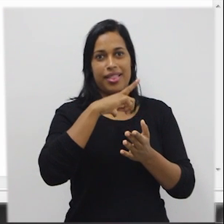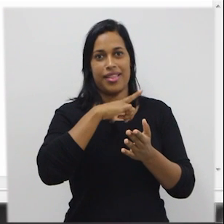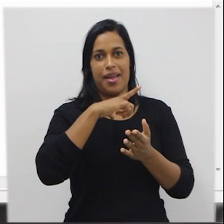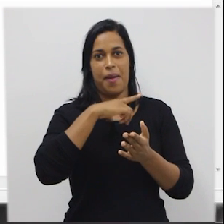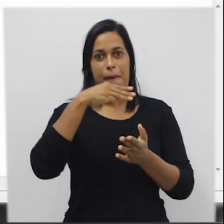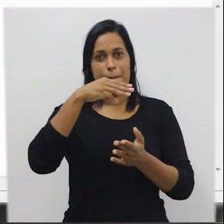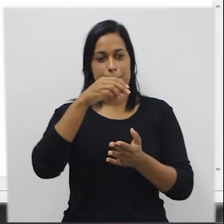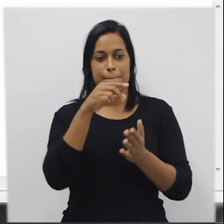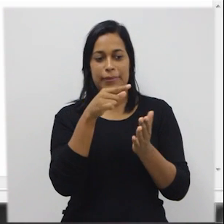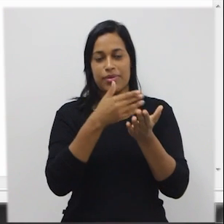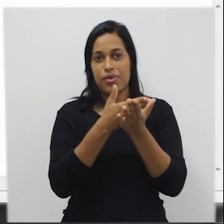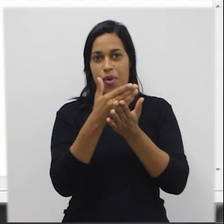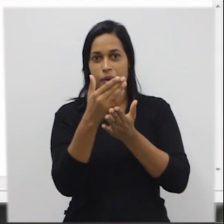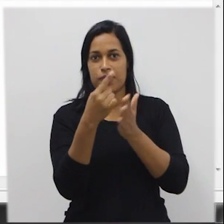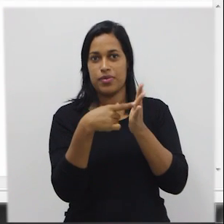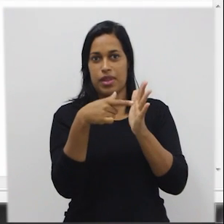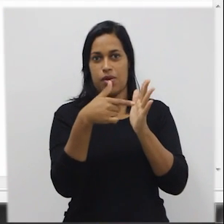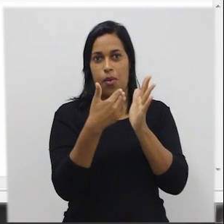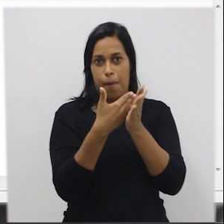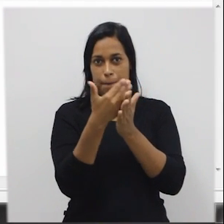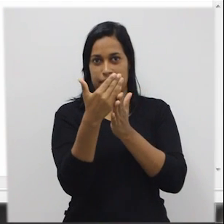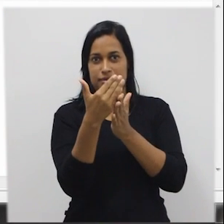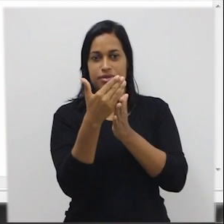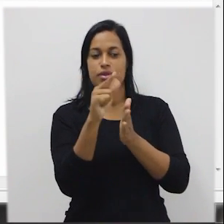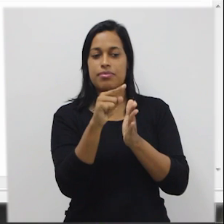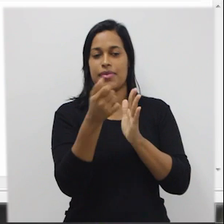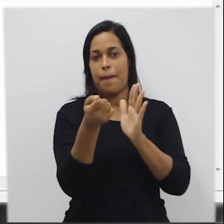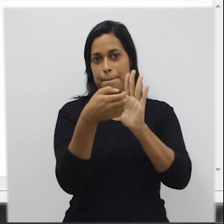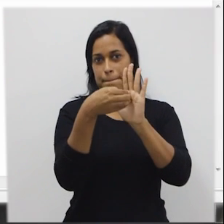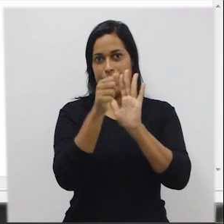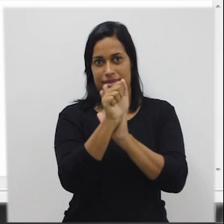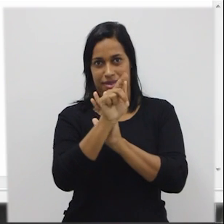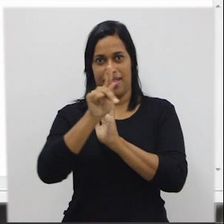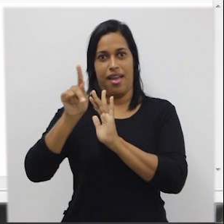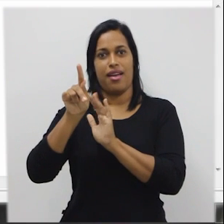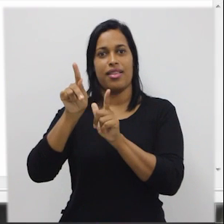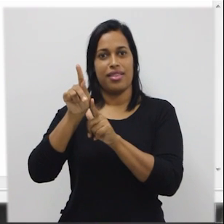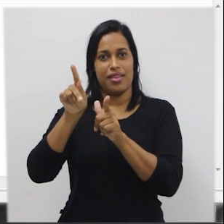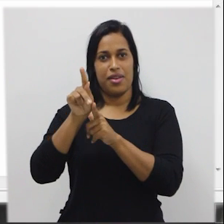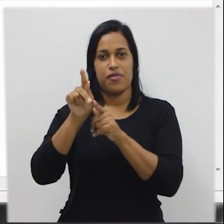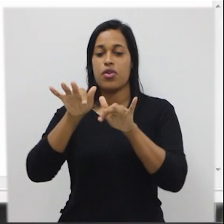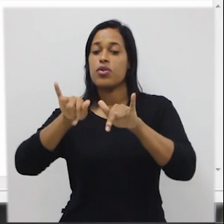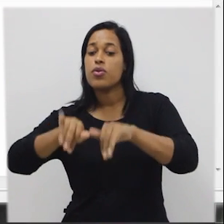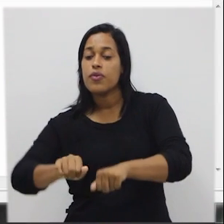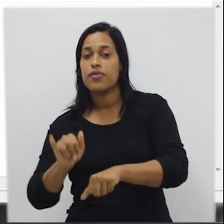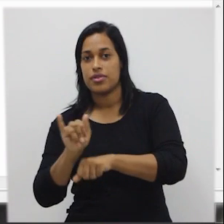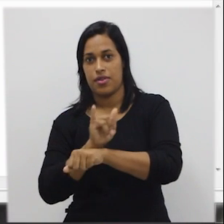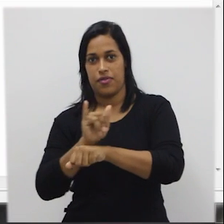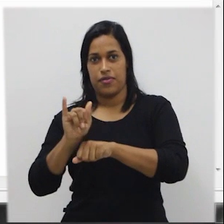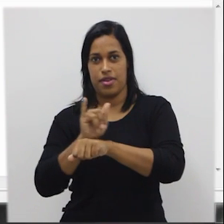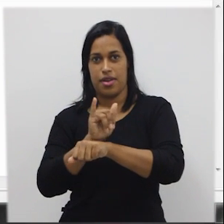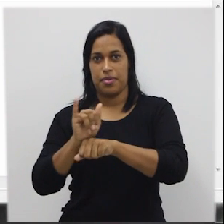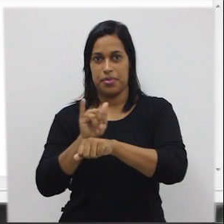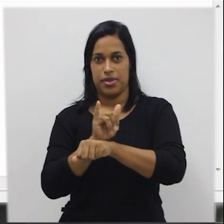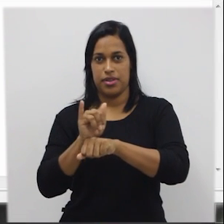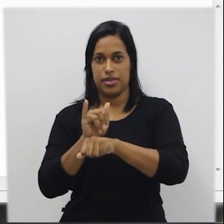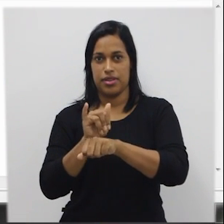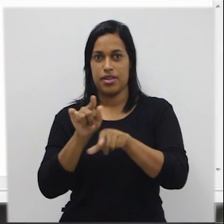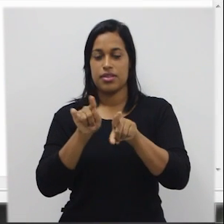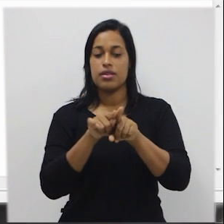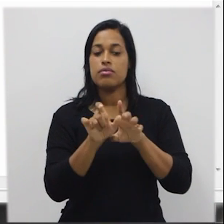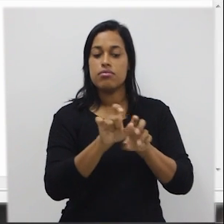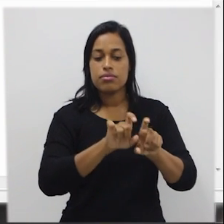da aplicação, logo abaixo a barra de ferramentas e essa parte onde está escrito aqui o